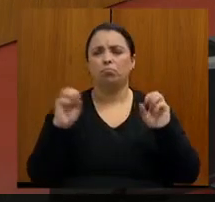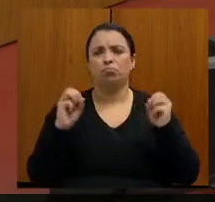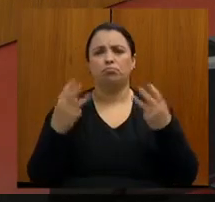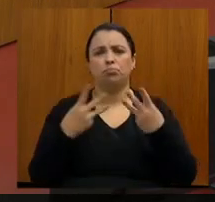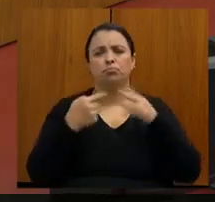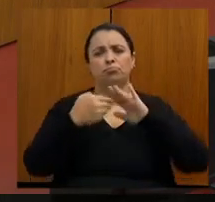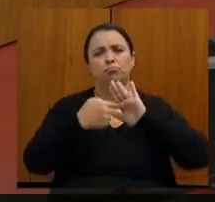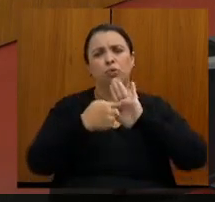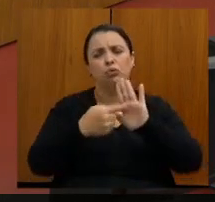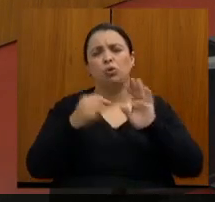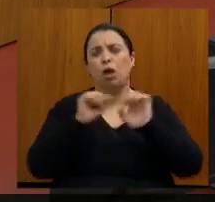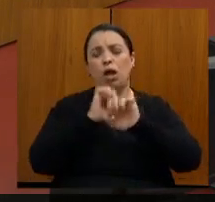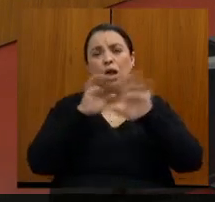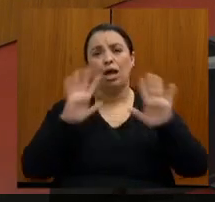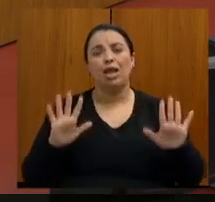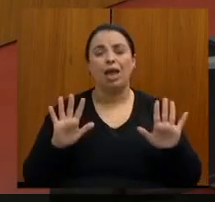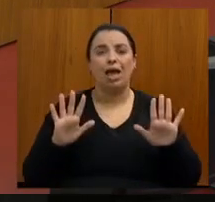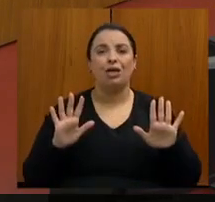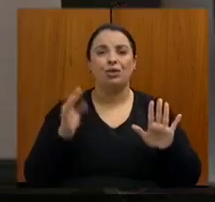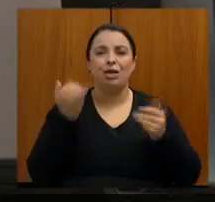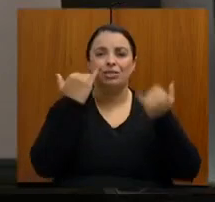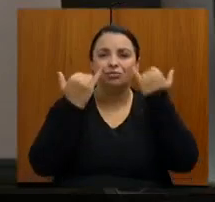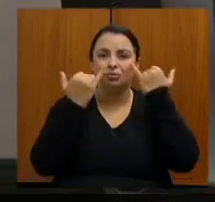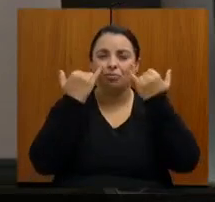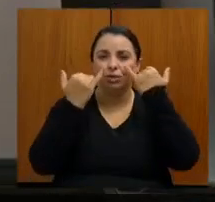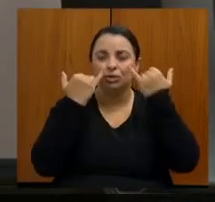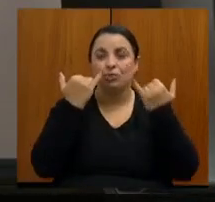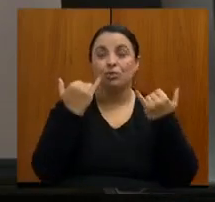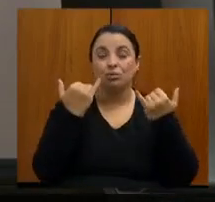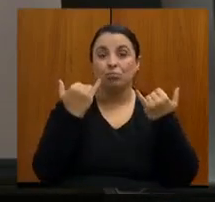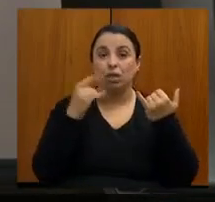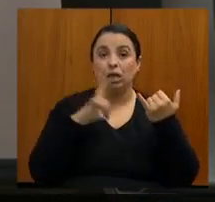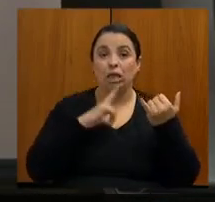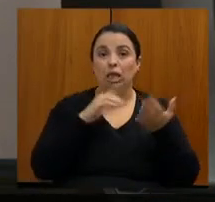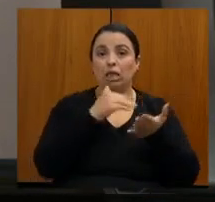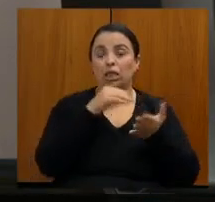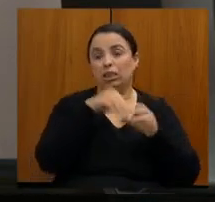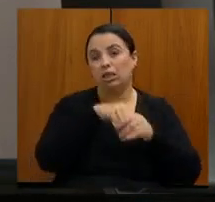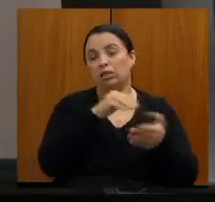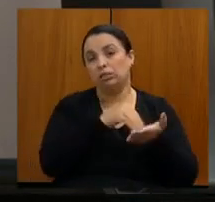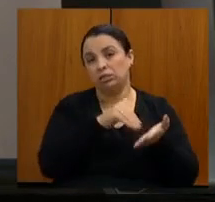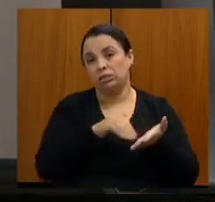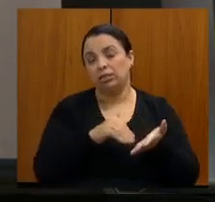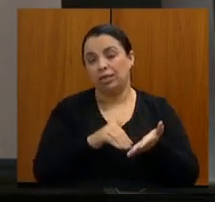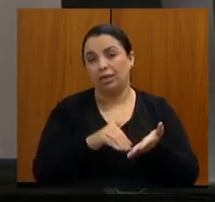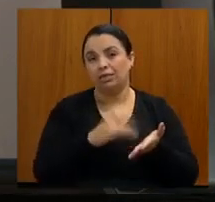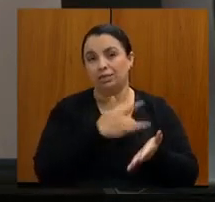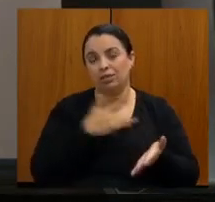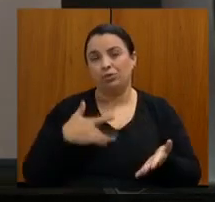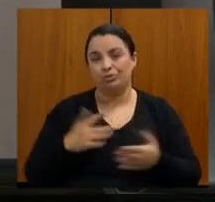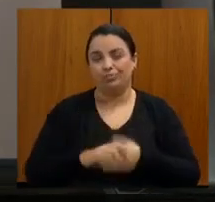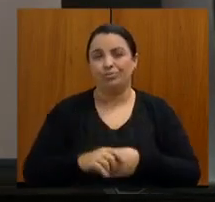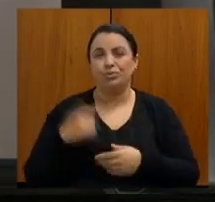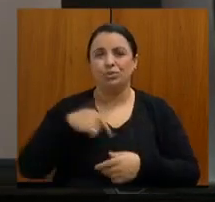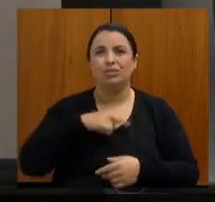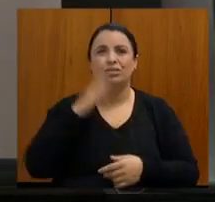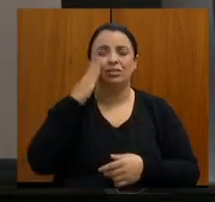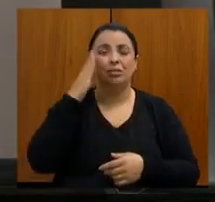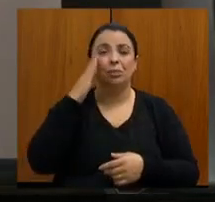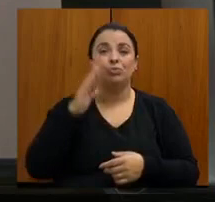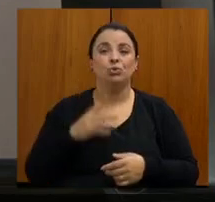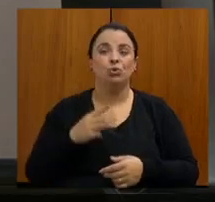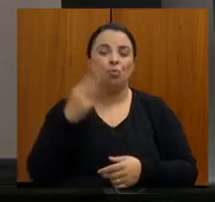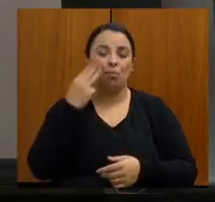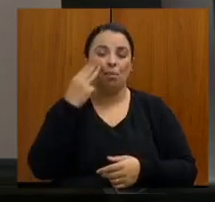A gente sabe que o câncer de mama é o câncer que mais acomete as pessoas e é o câncer que mais mata mulheres.